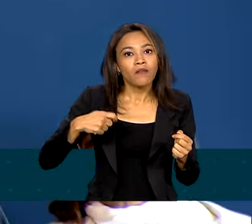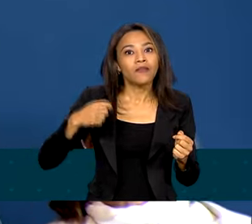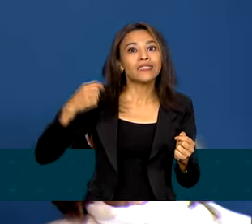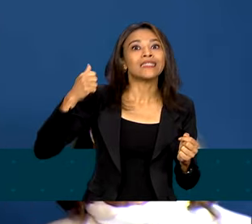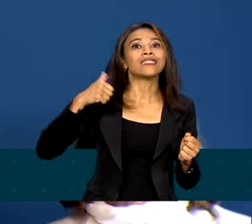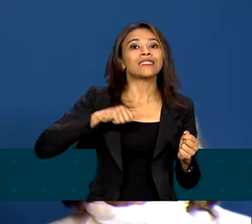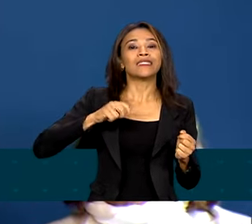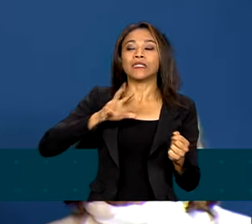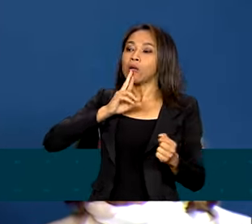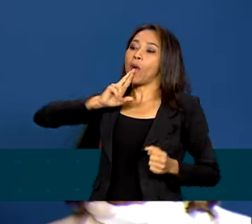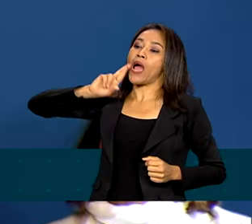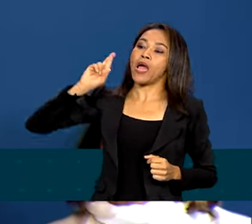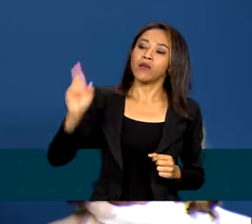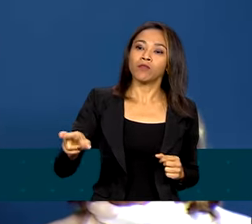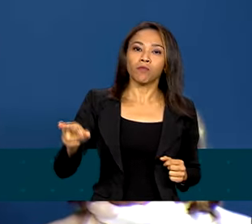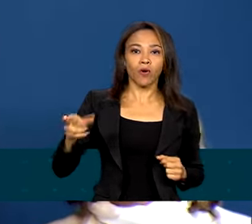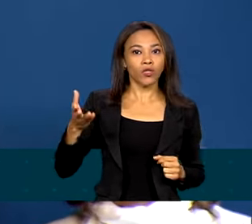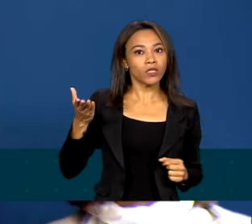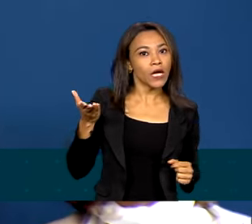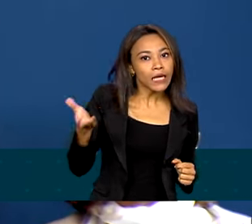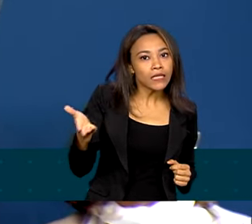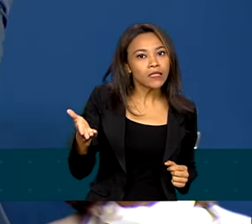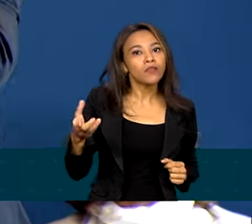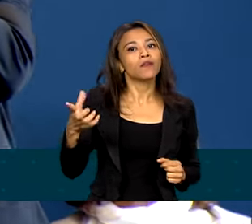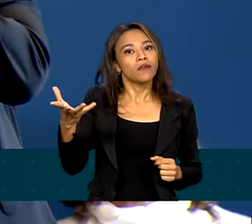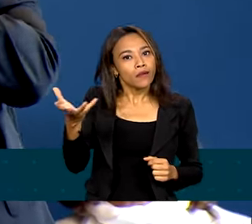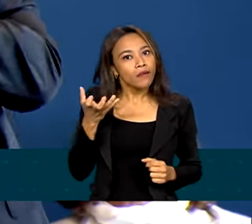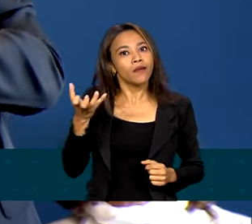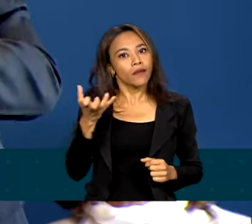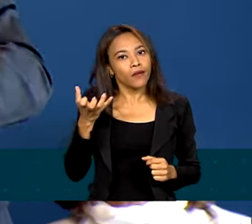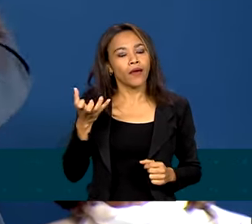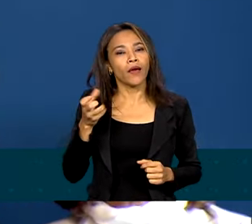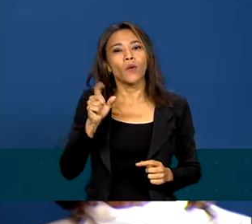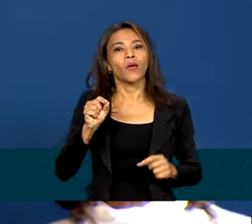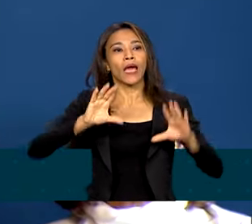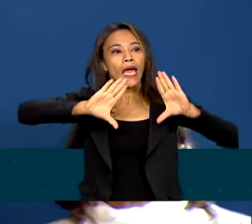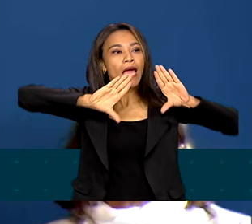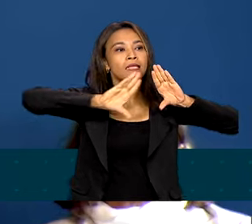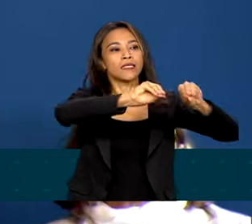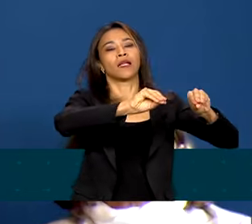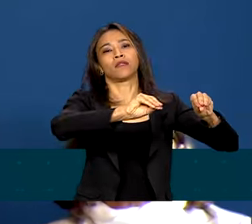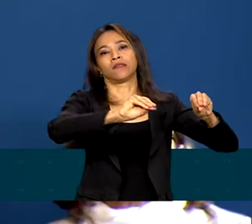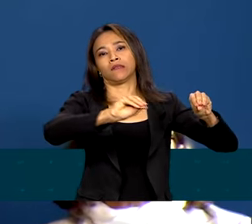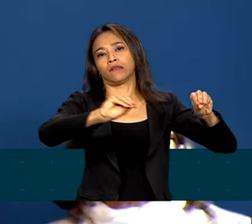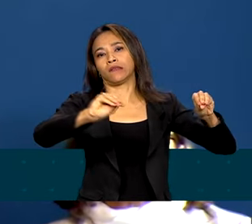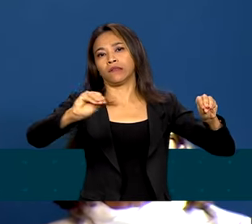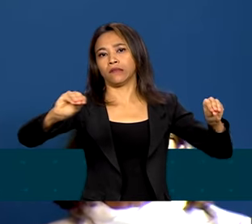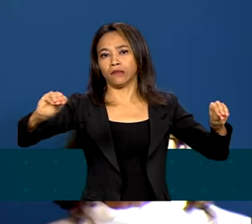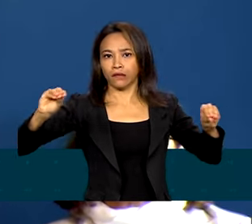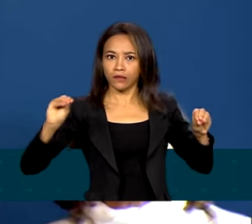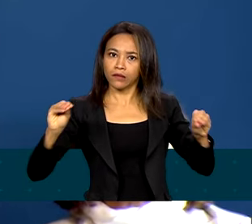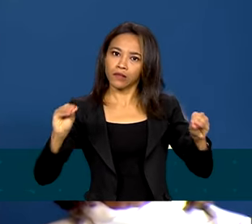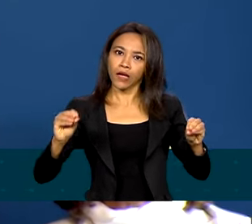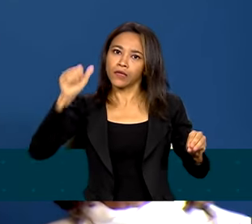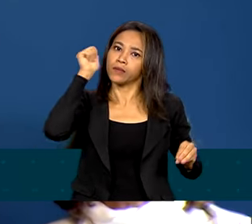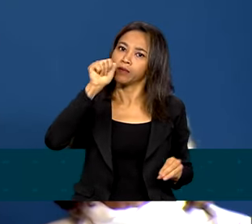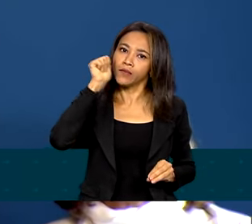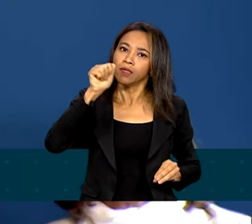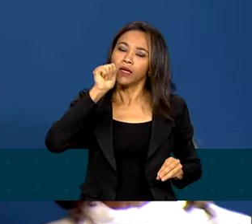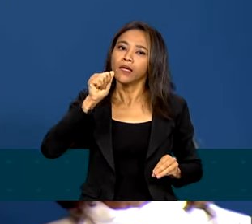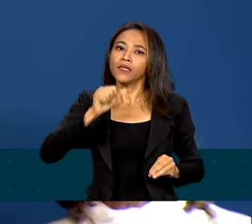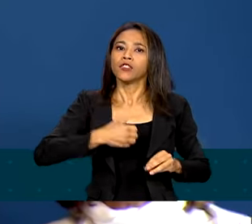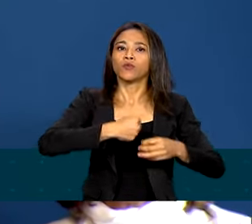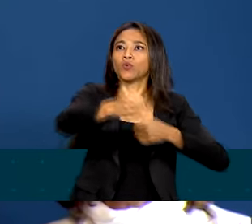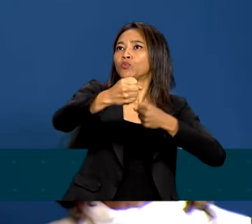a essa visão que tenta objetivamente silenciar a voz feminina nos espaços públicos,